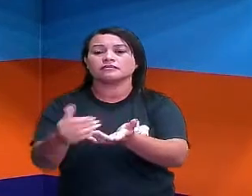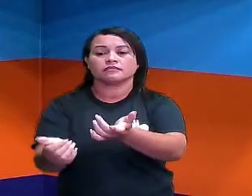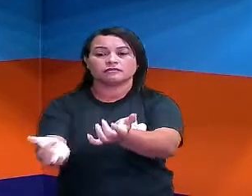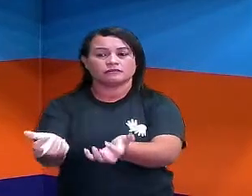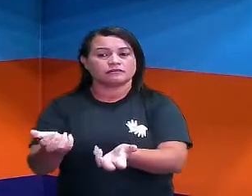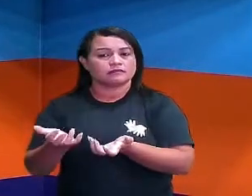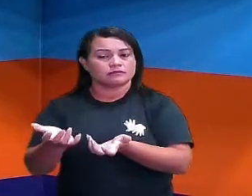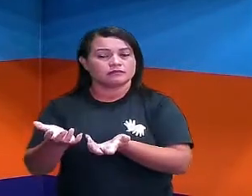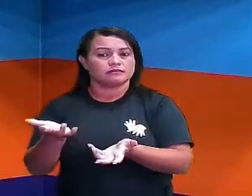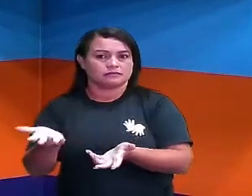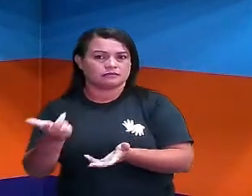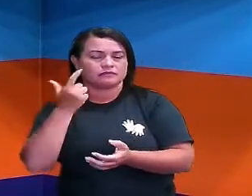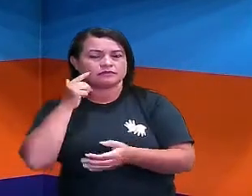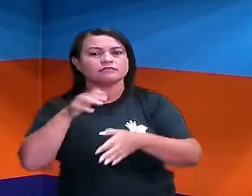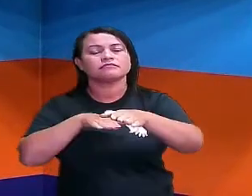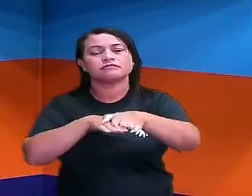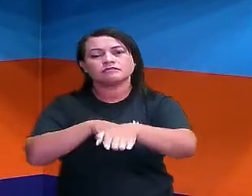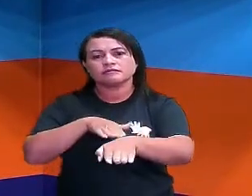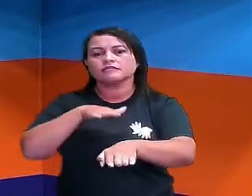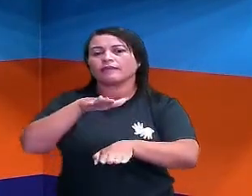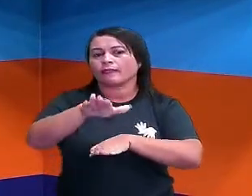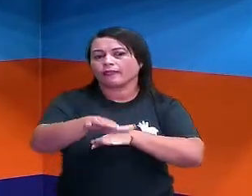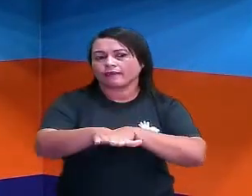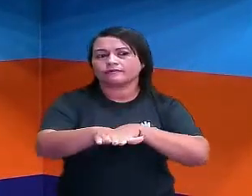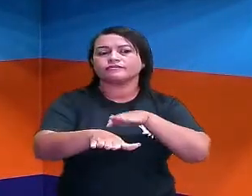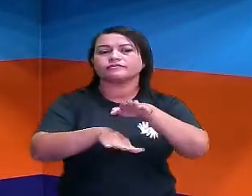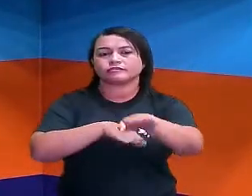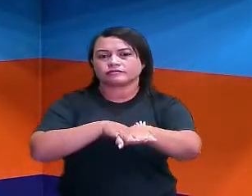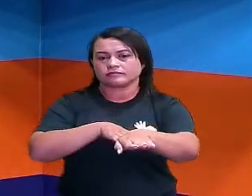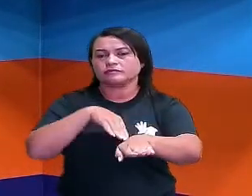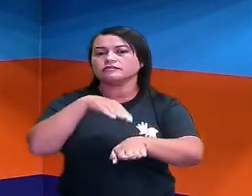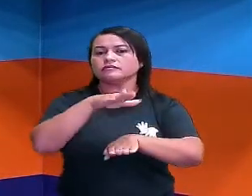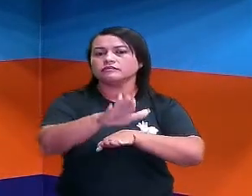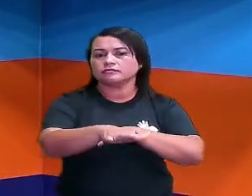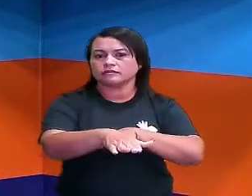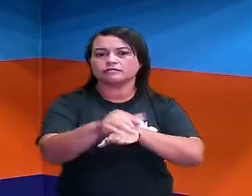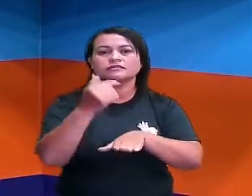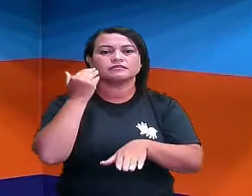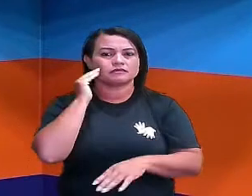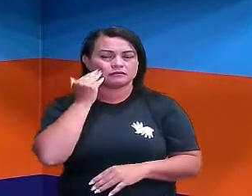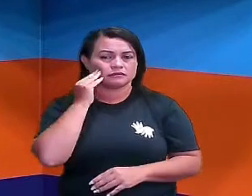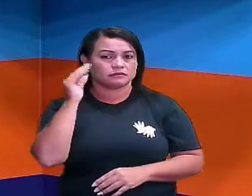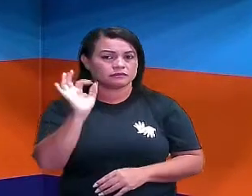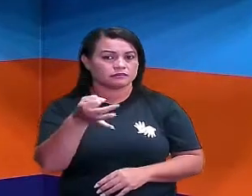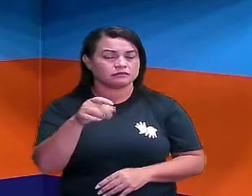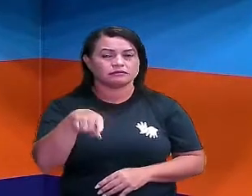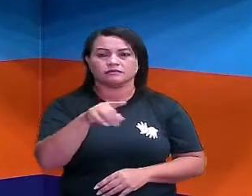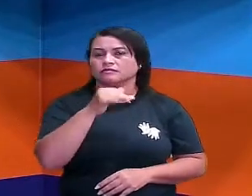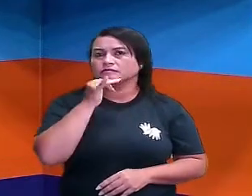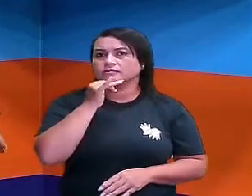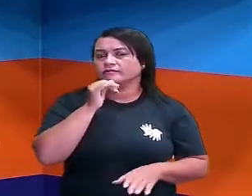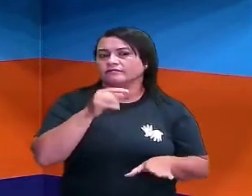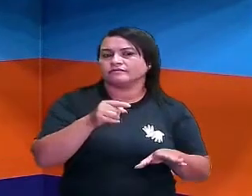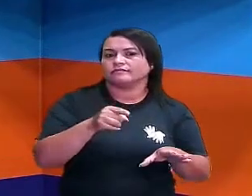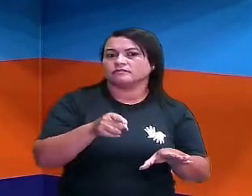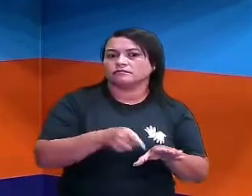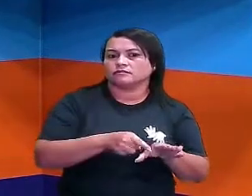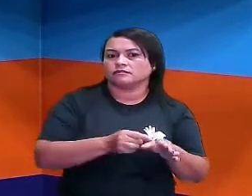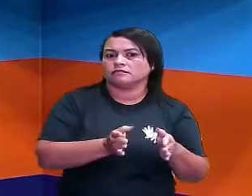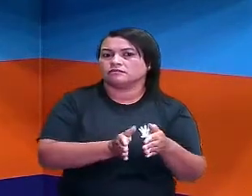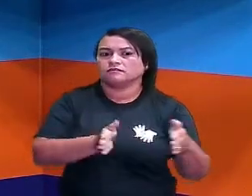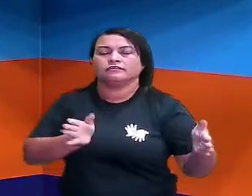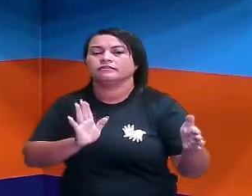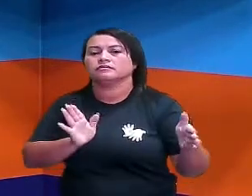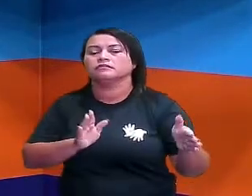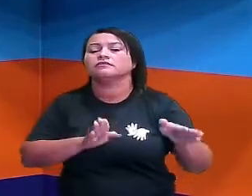você vai pisando, ó, um pezinho na frente do outro, tá certo? Você não dá aquele passo largo, não,